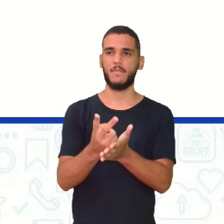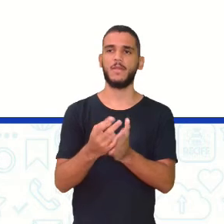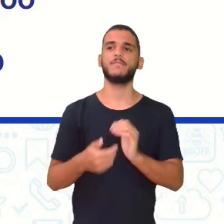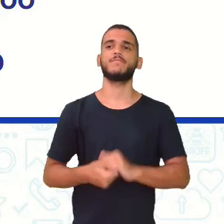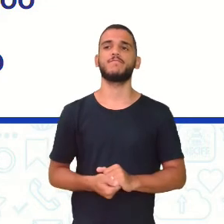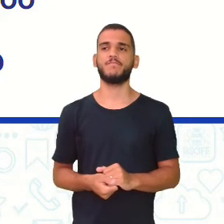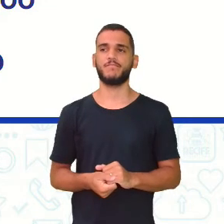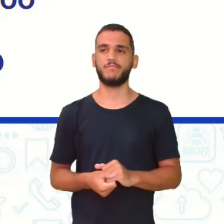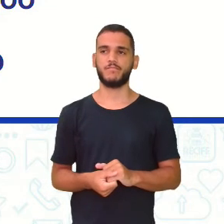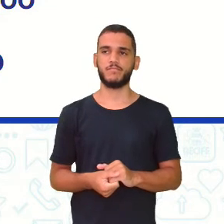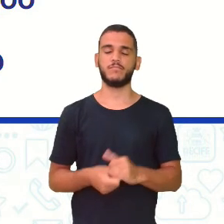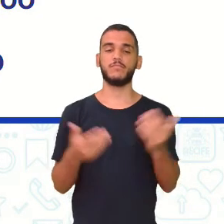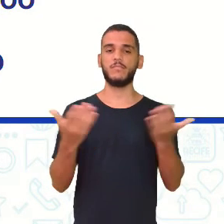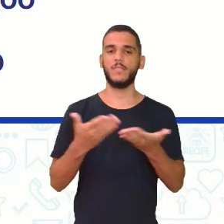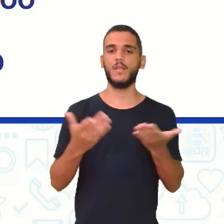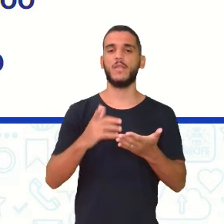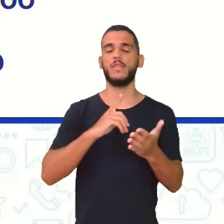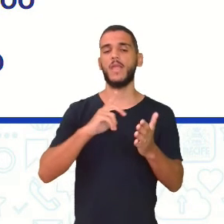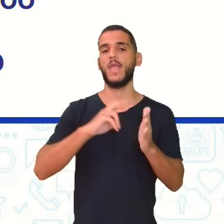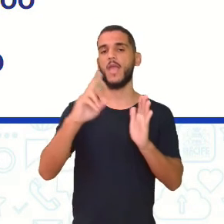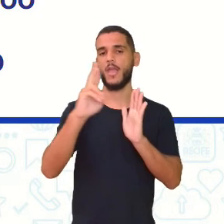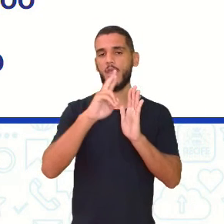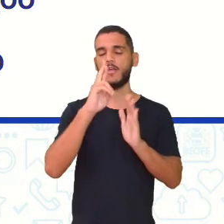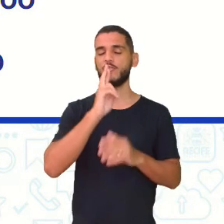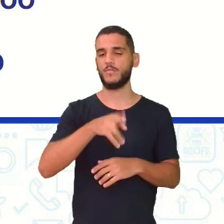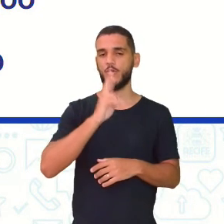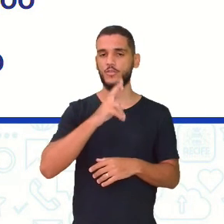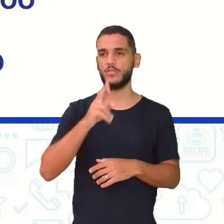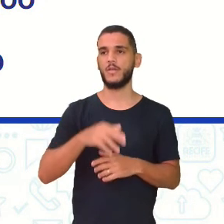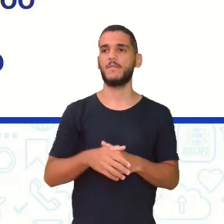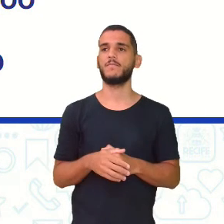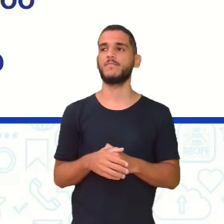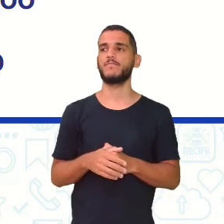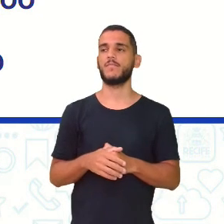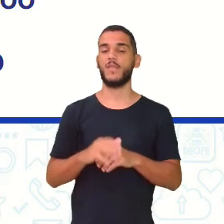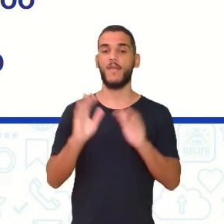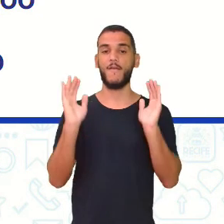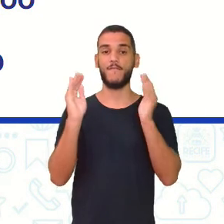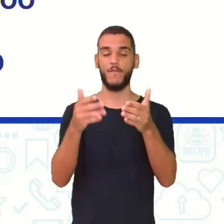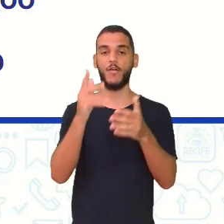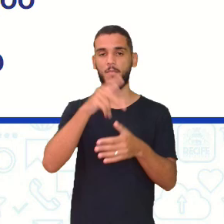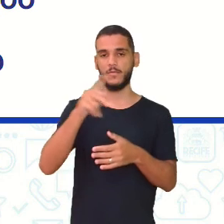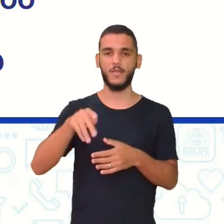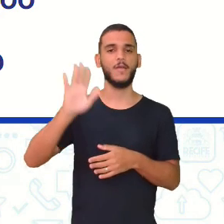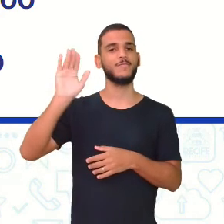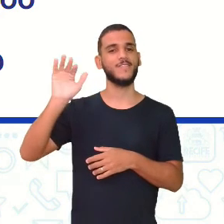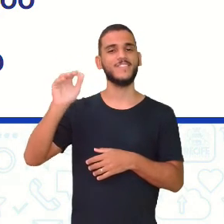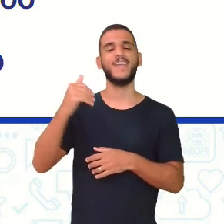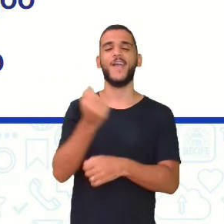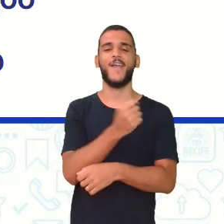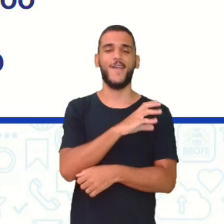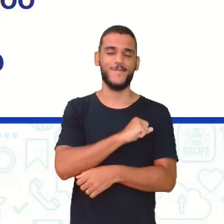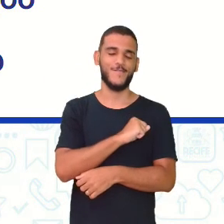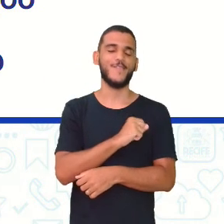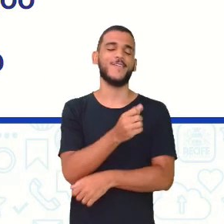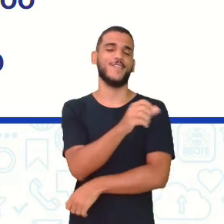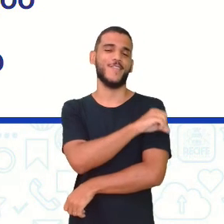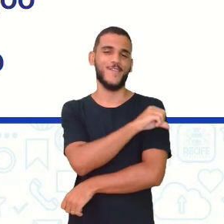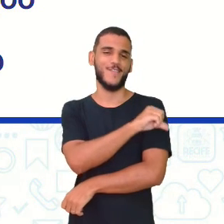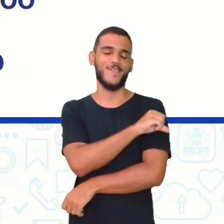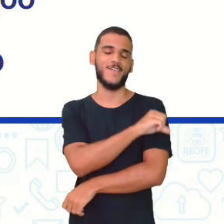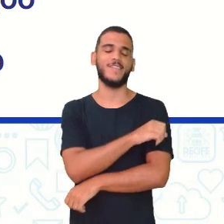Deu 13 E aí já tem os resultados Deles aí direitinho Foca aqui em mim agora Para me despedir De meus amores Do nono ano